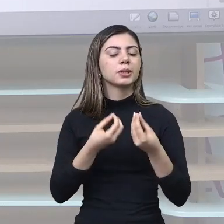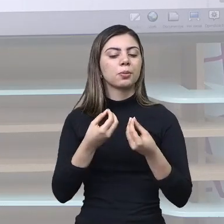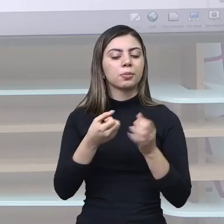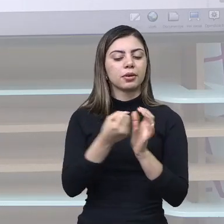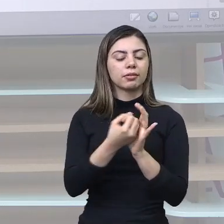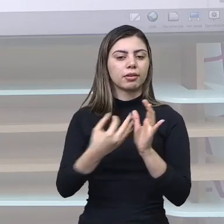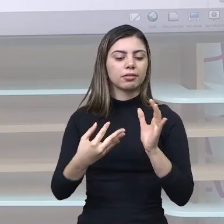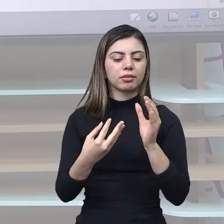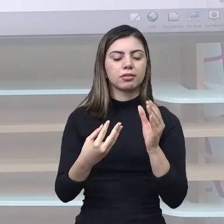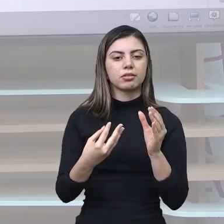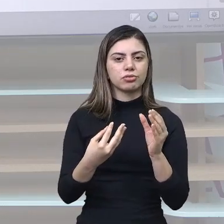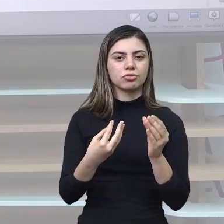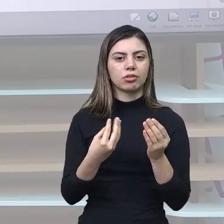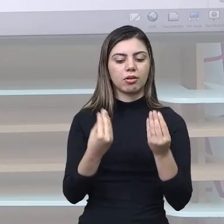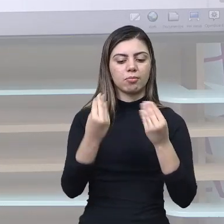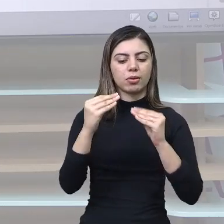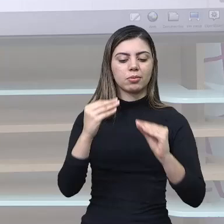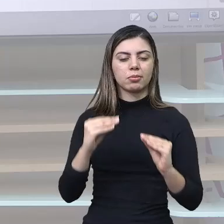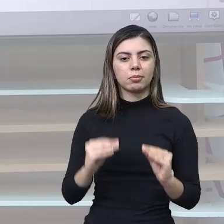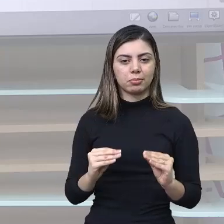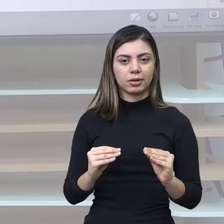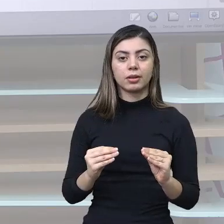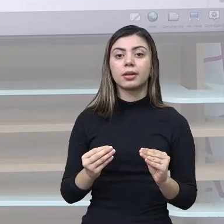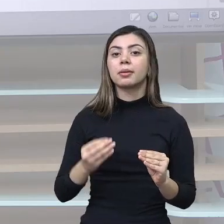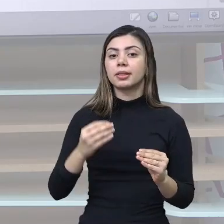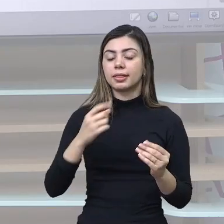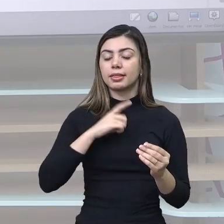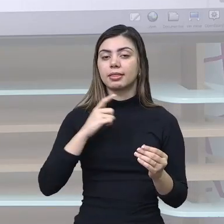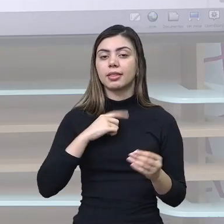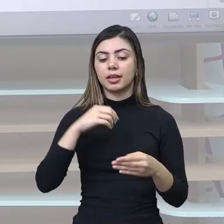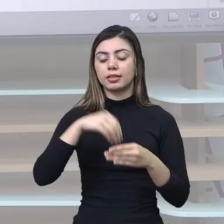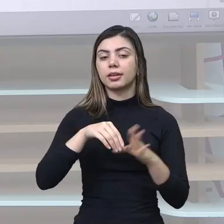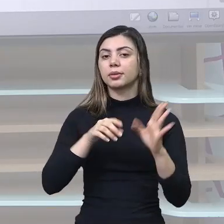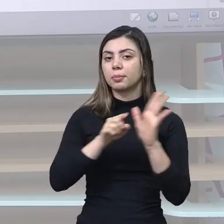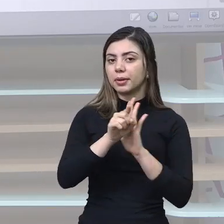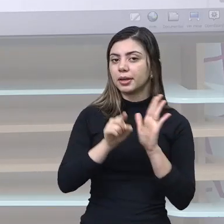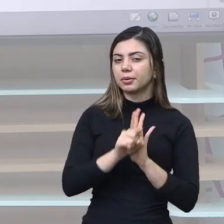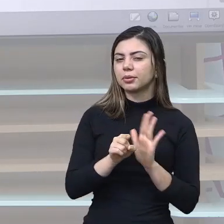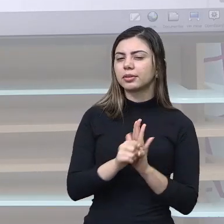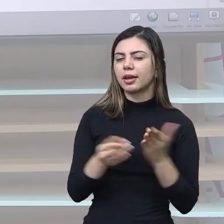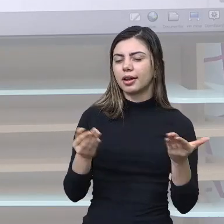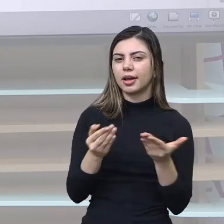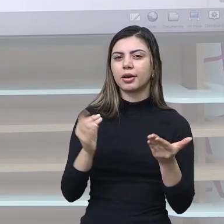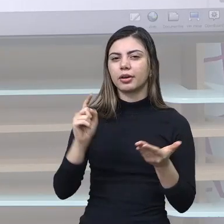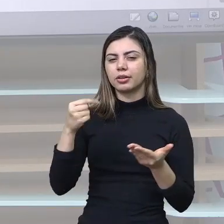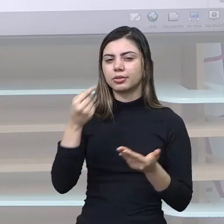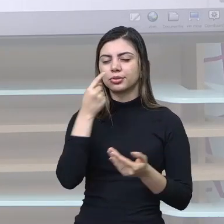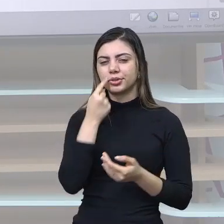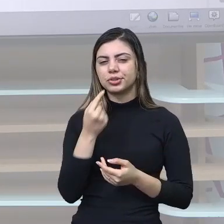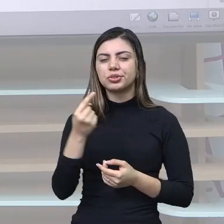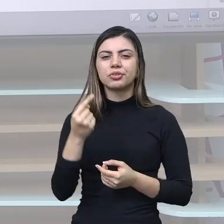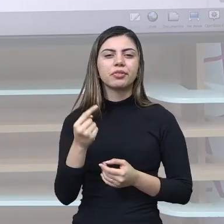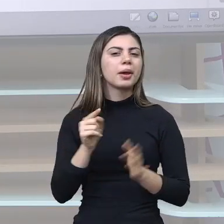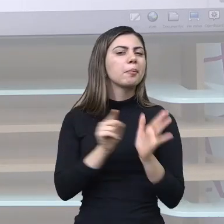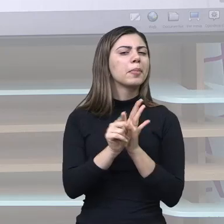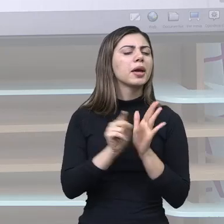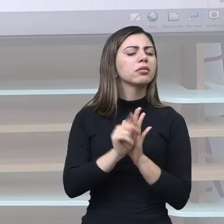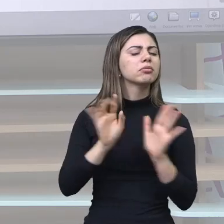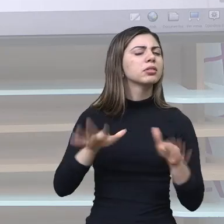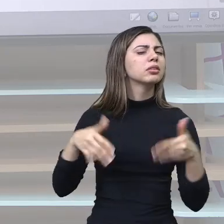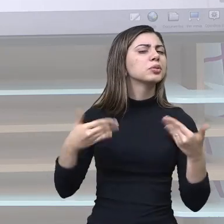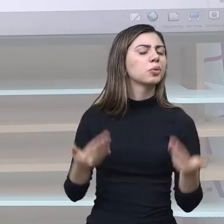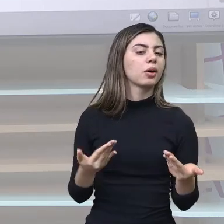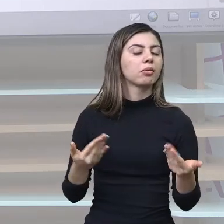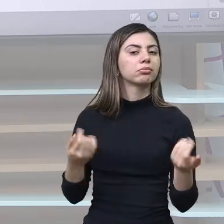particularidades e com algumas perguntas. Vamos observar essas perguntas que